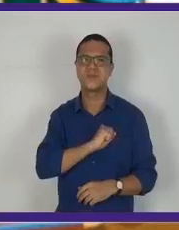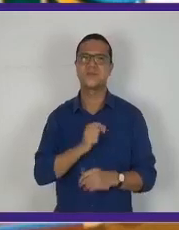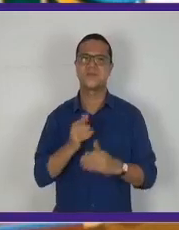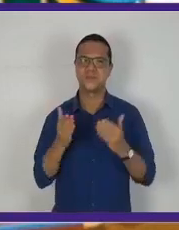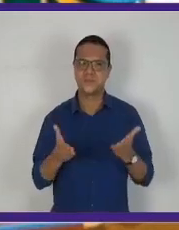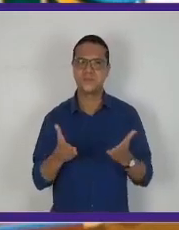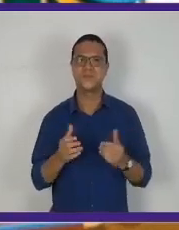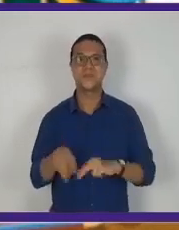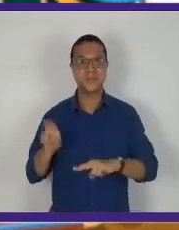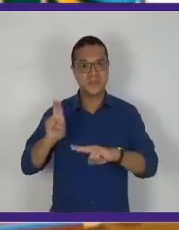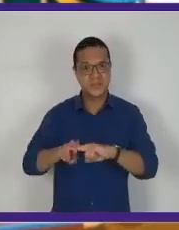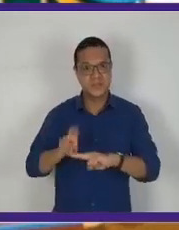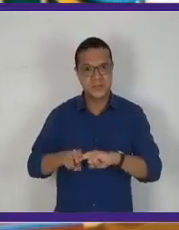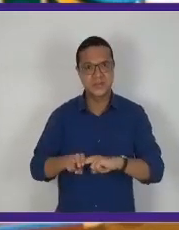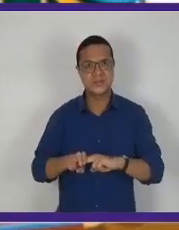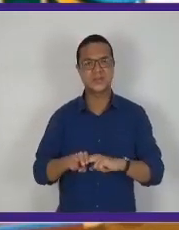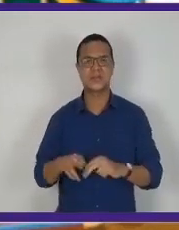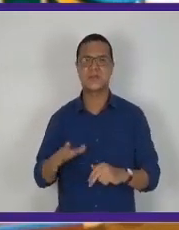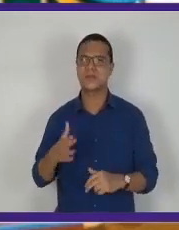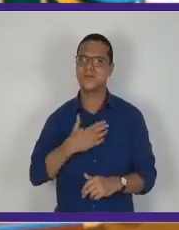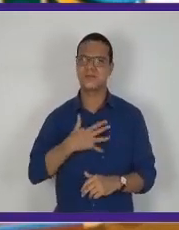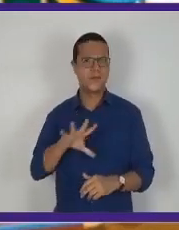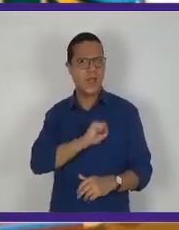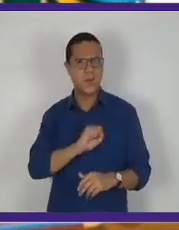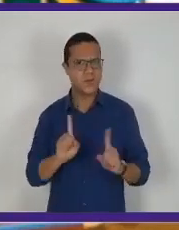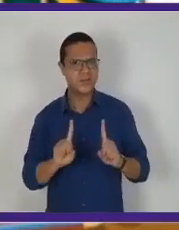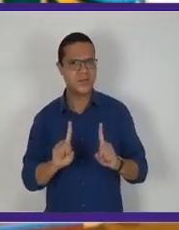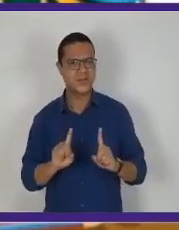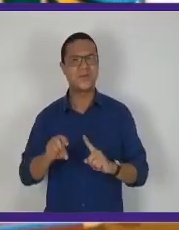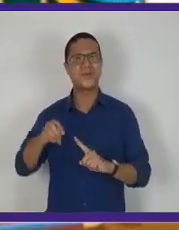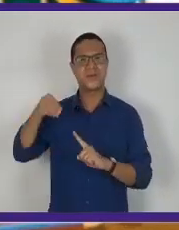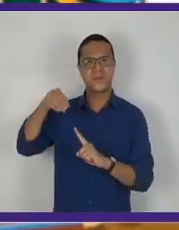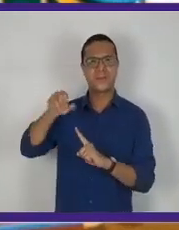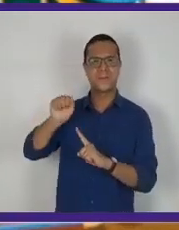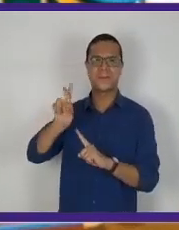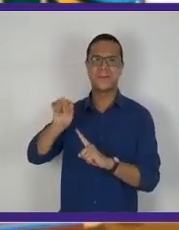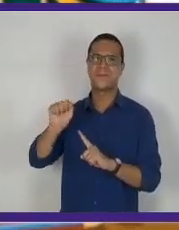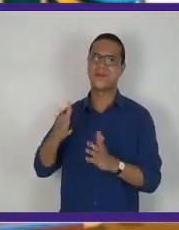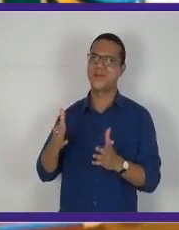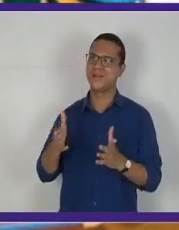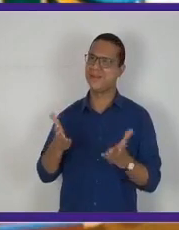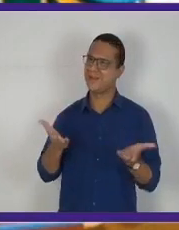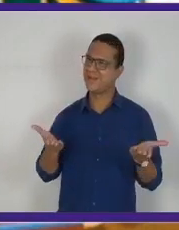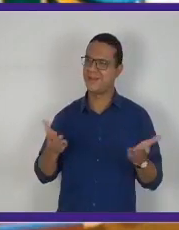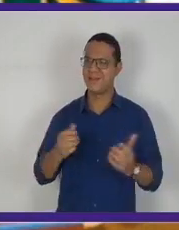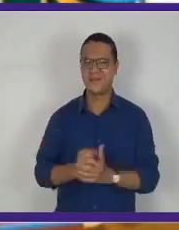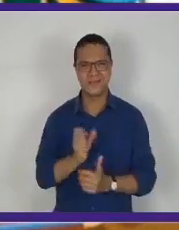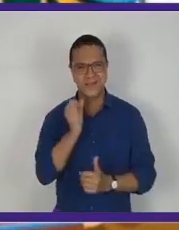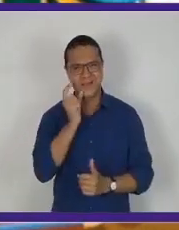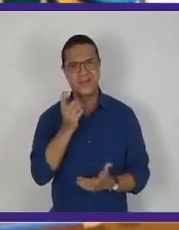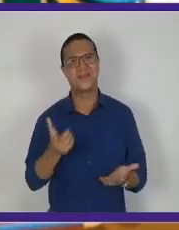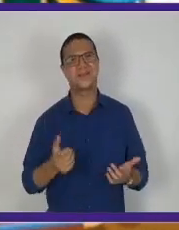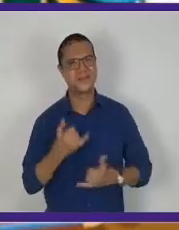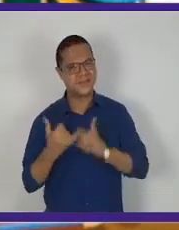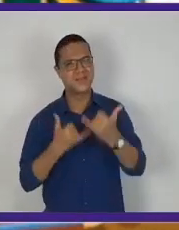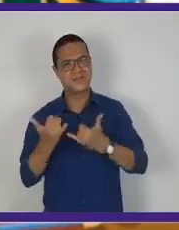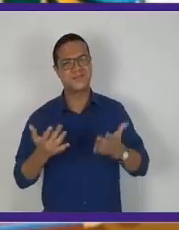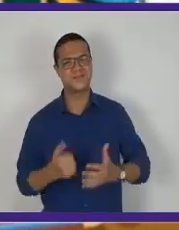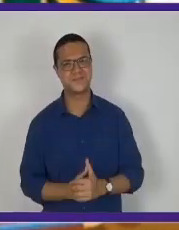amores irão sentar. Ah, meus amores, não. É a Mara. Ih, pegadinha.